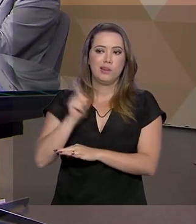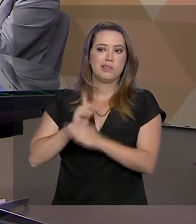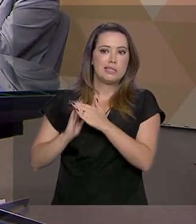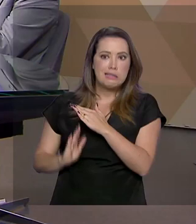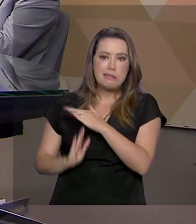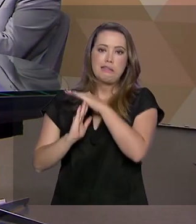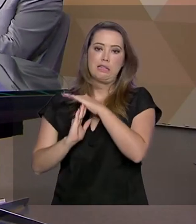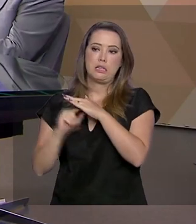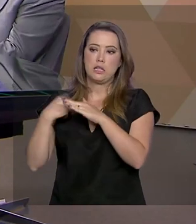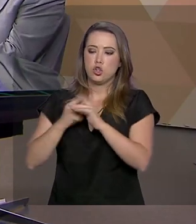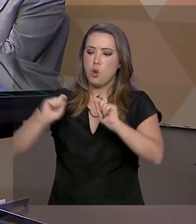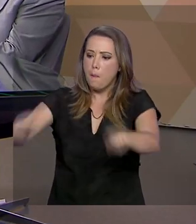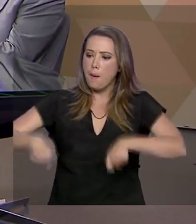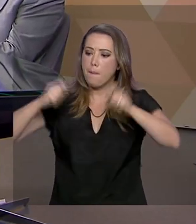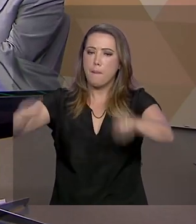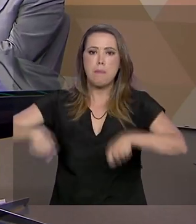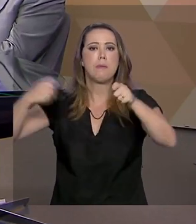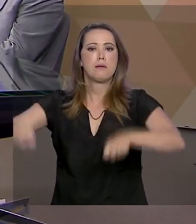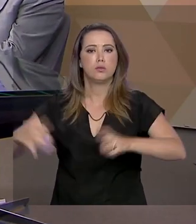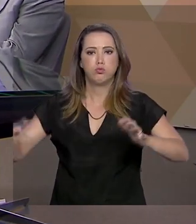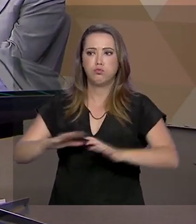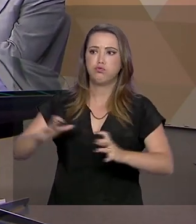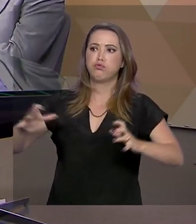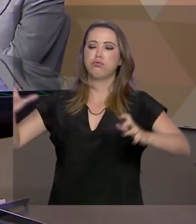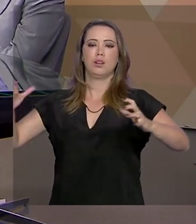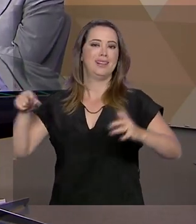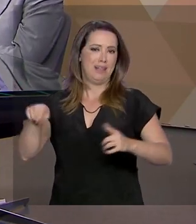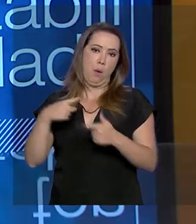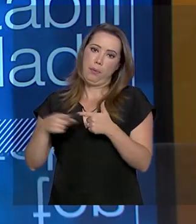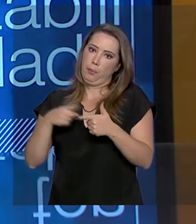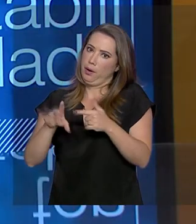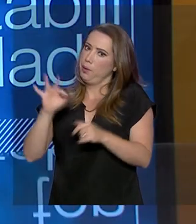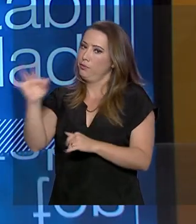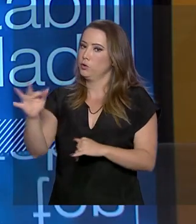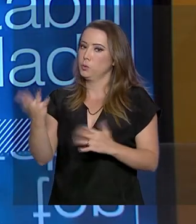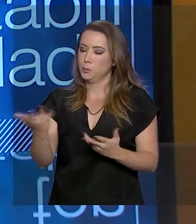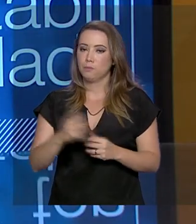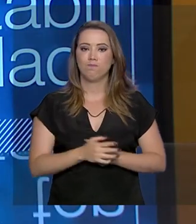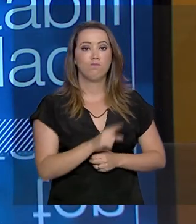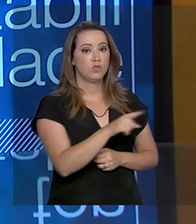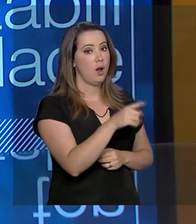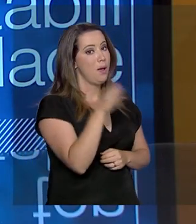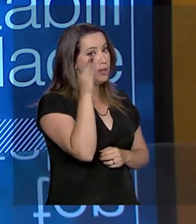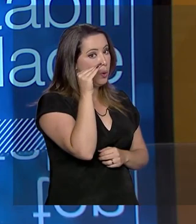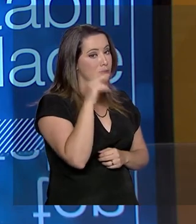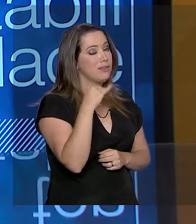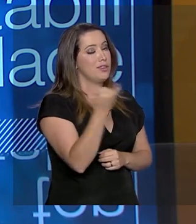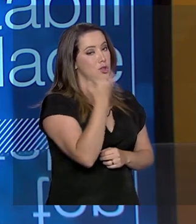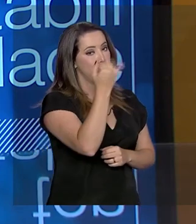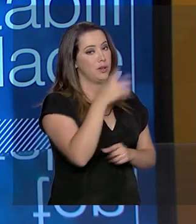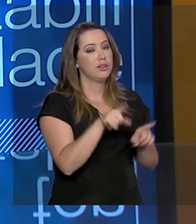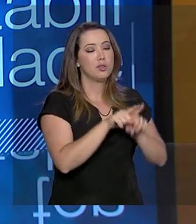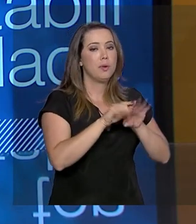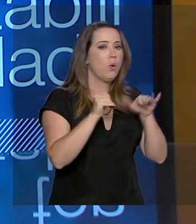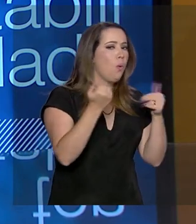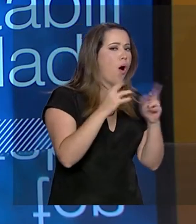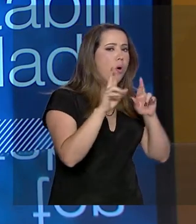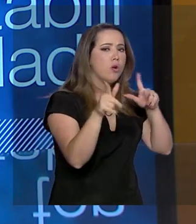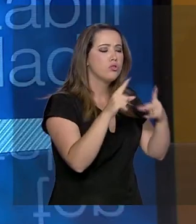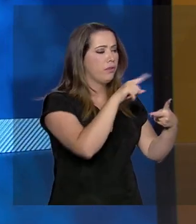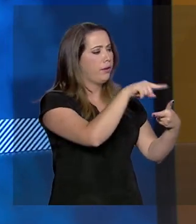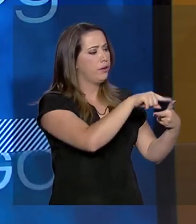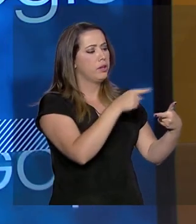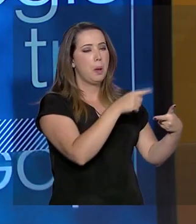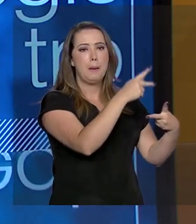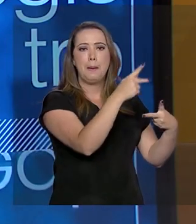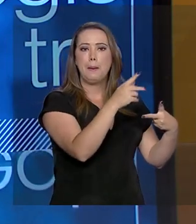capturarmos muito, compromete a sustentabilidade. Essa curiosidade é importante para quem está nos assistindo também. Qual é a diferença